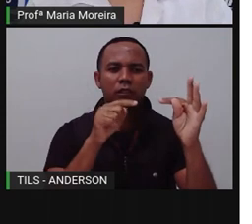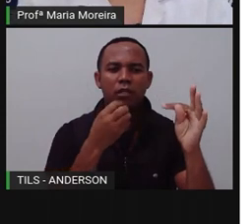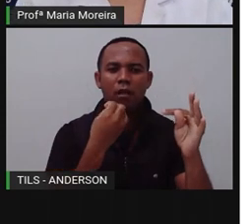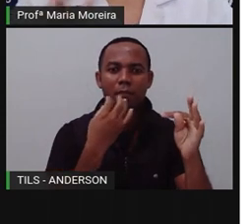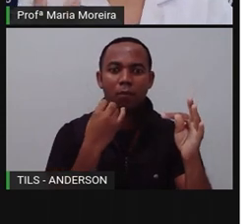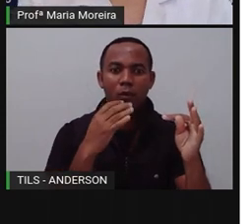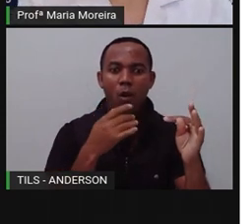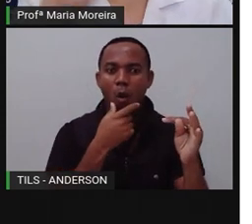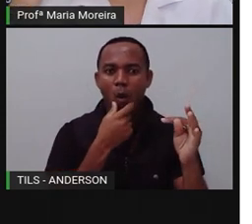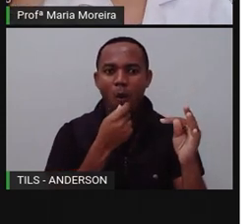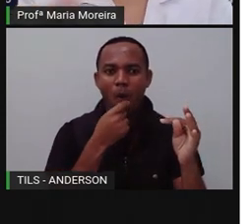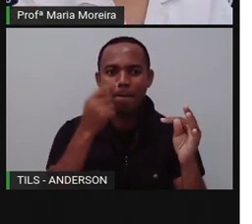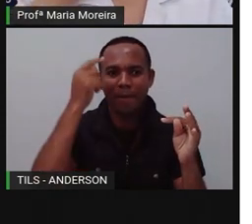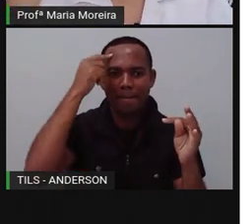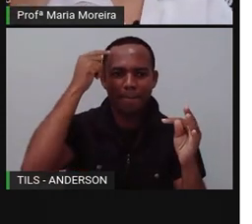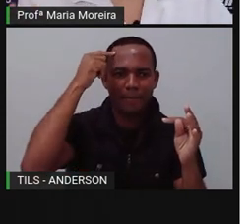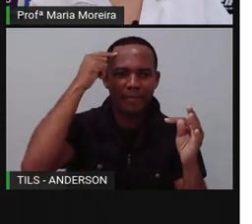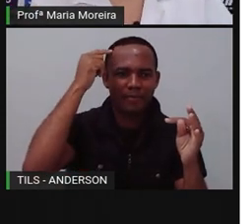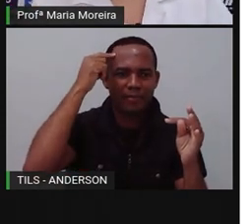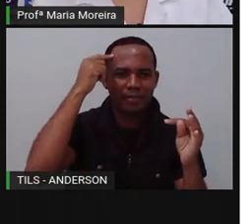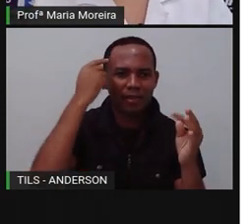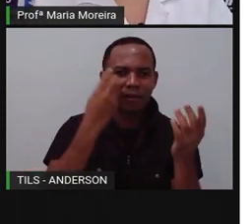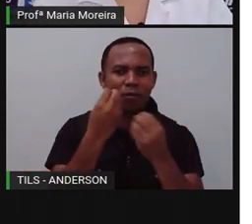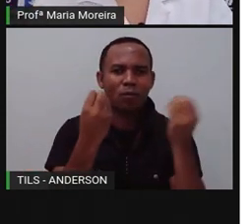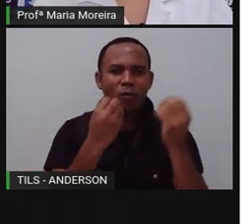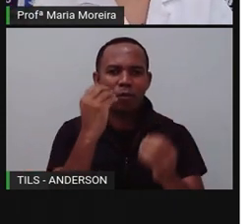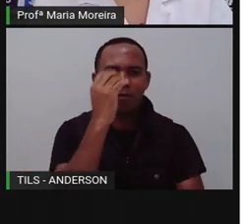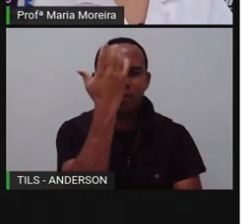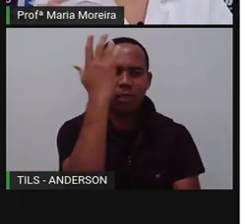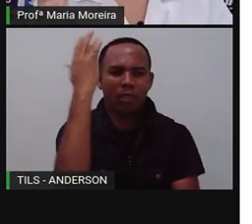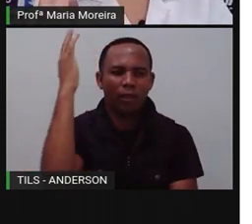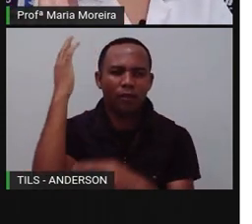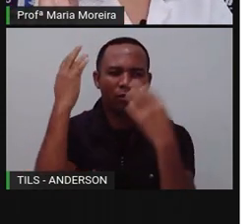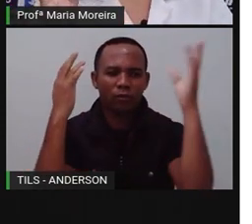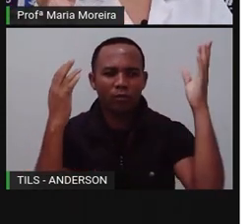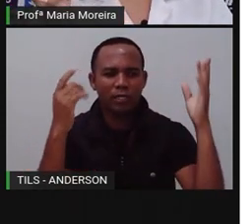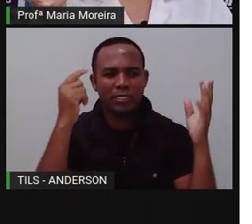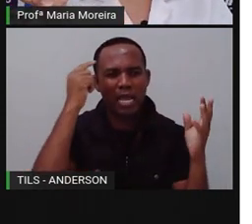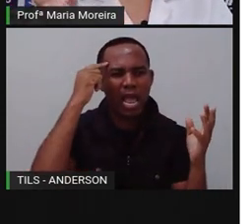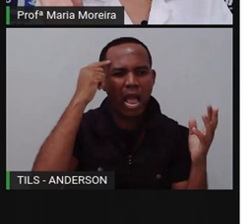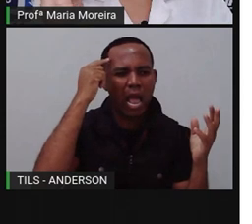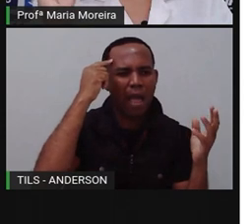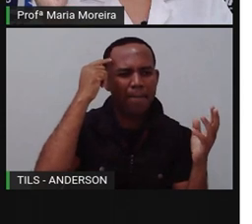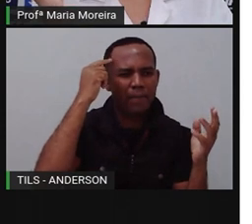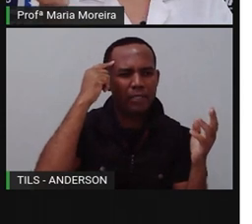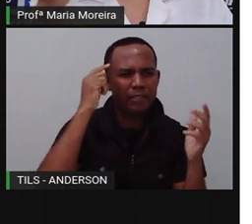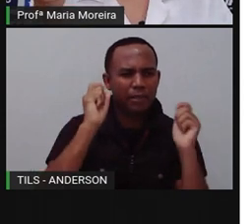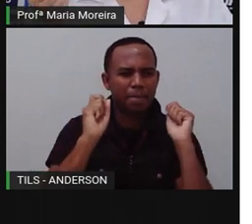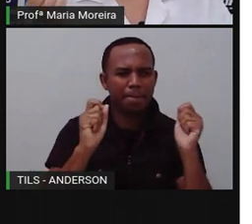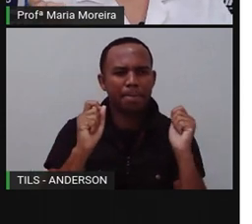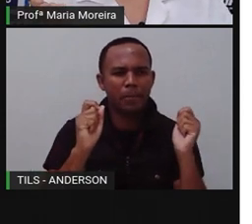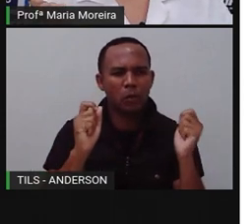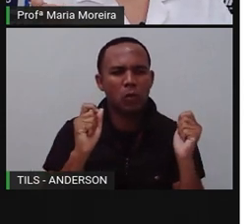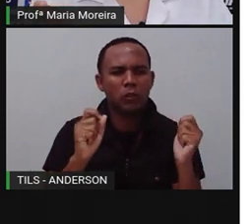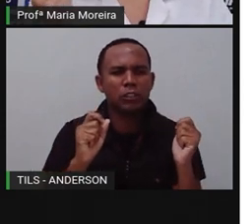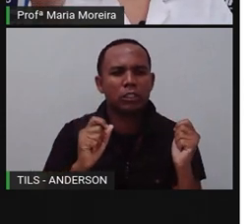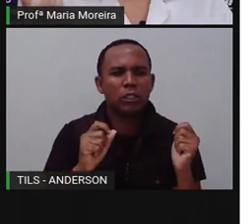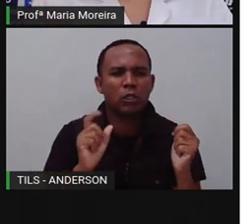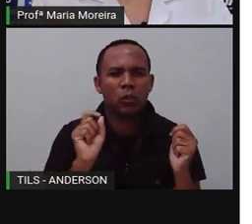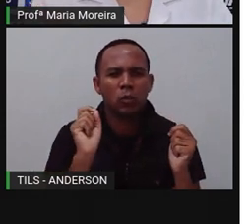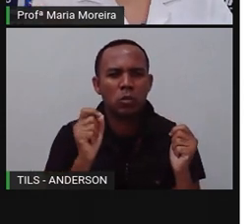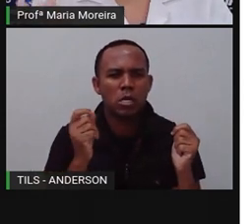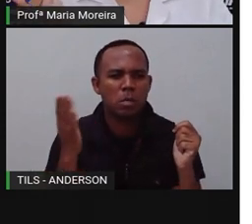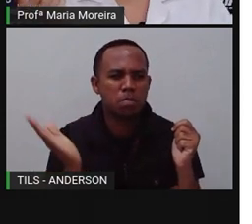começa, o homem, ele começa a domar a natureza. Ele começa a achar, na verdade, que ele pode manipular a natureza.